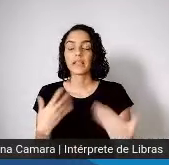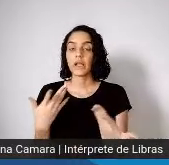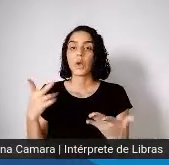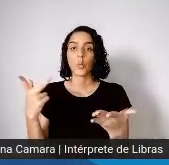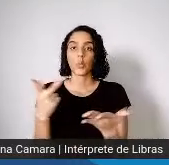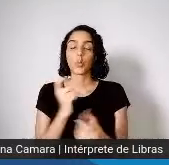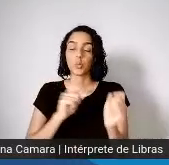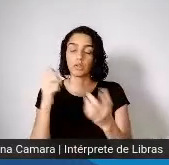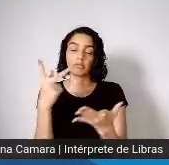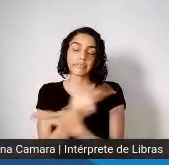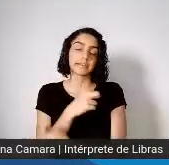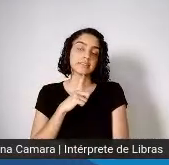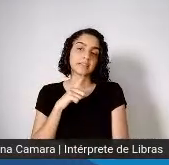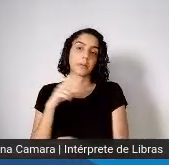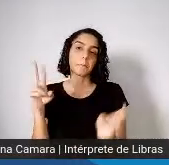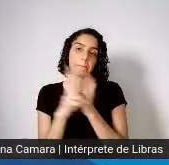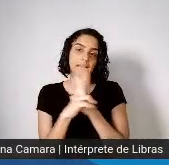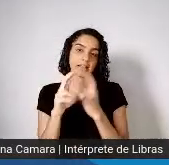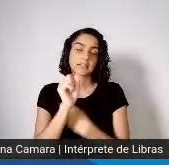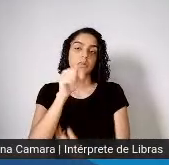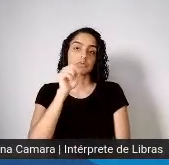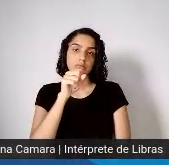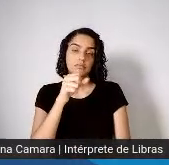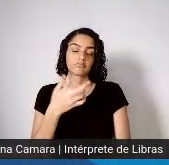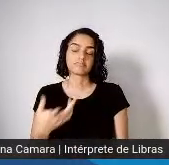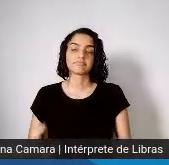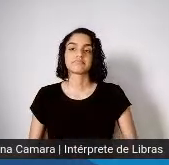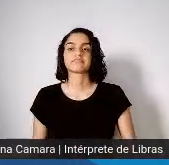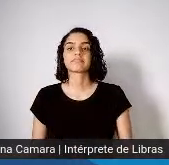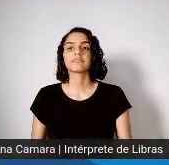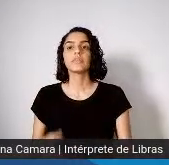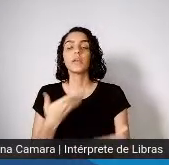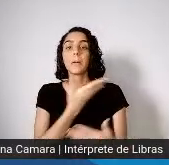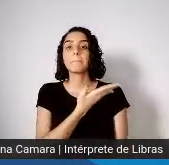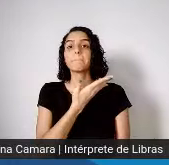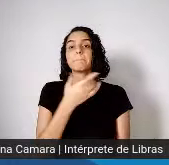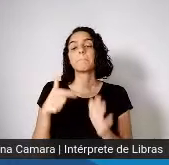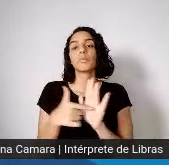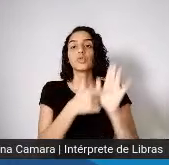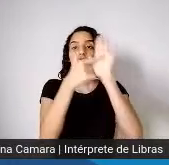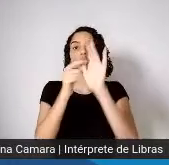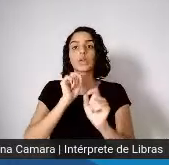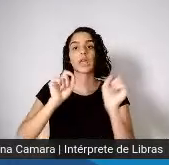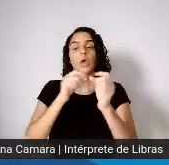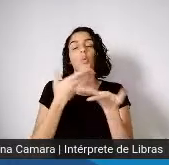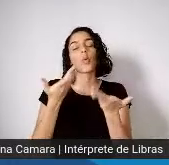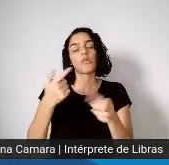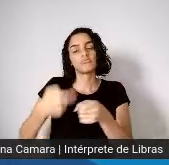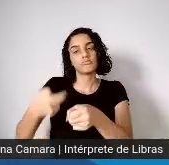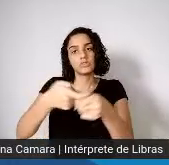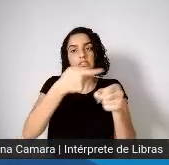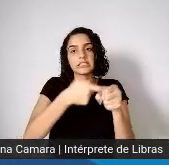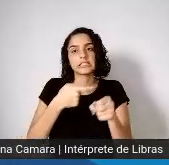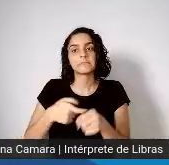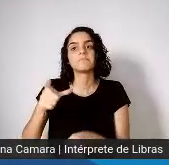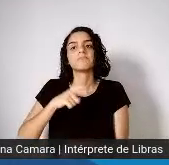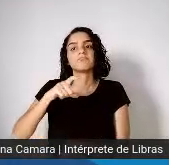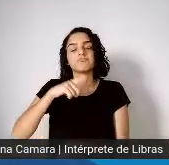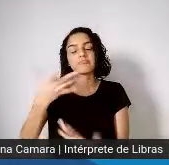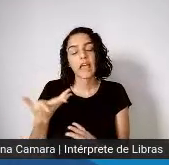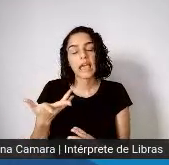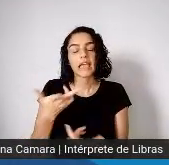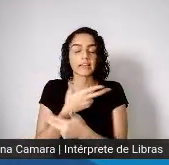Então, uma relação indireta com esse... Aqui é o mapeão desses municípios, tanto do Gini quanto do